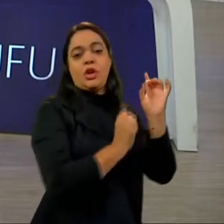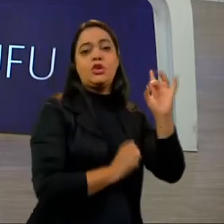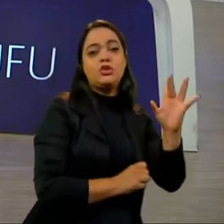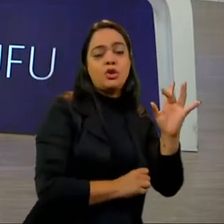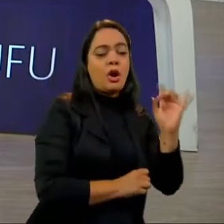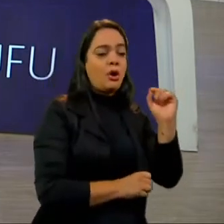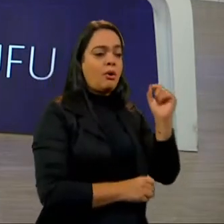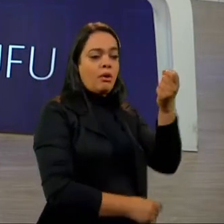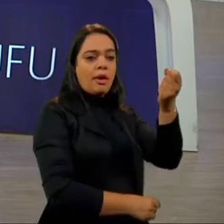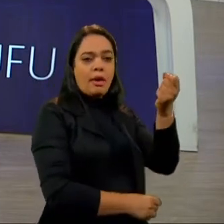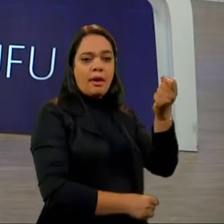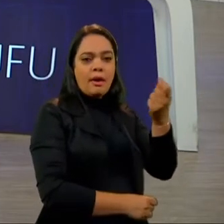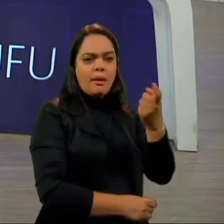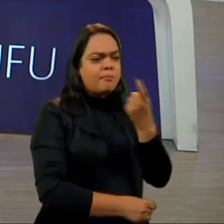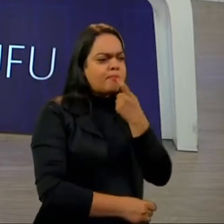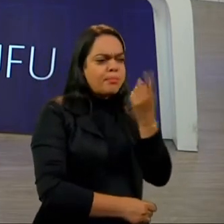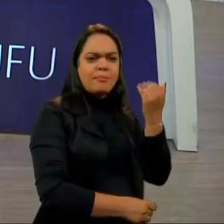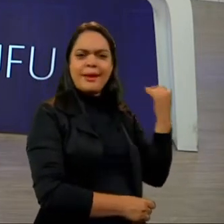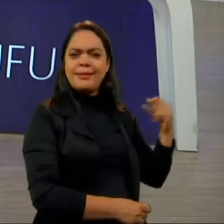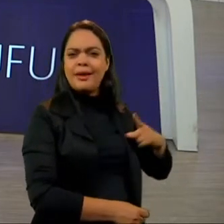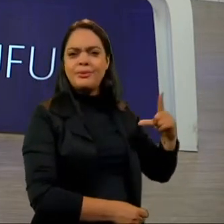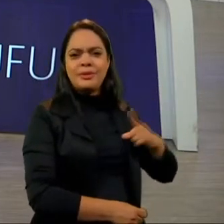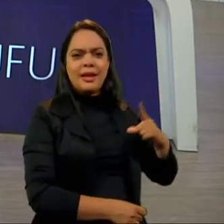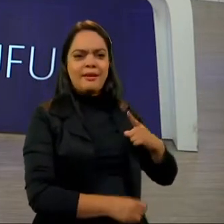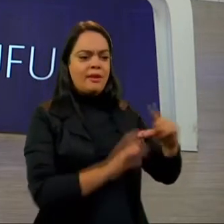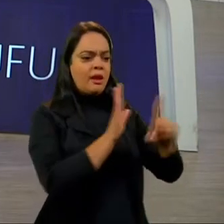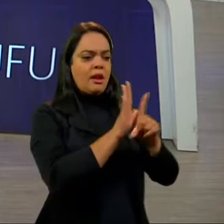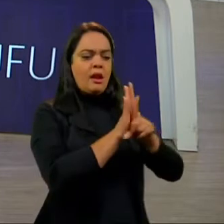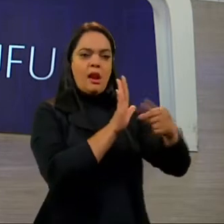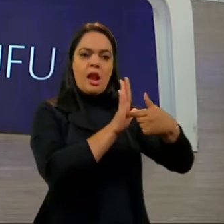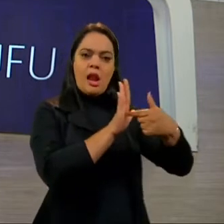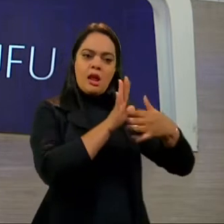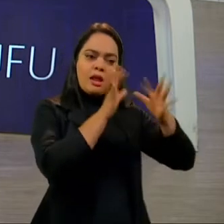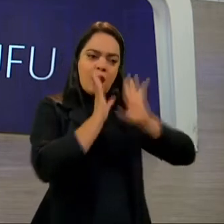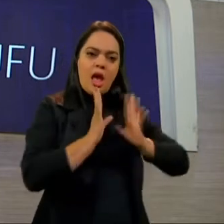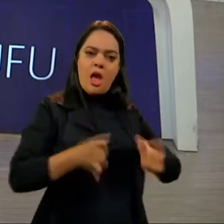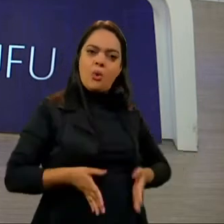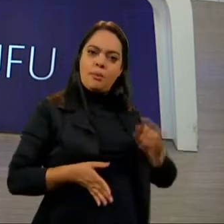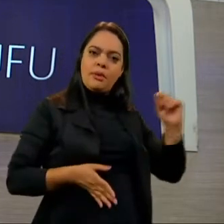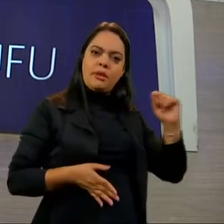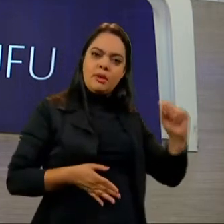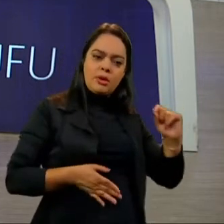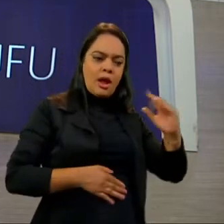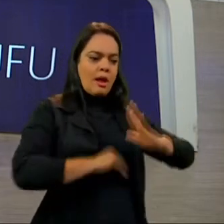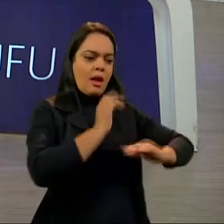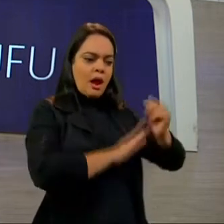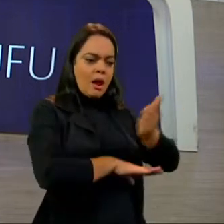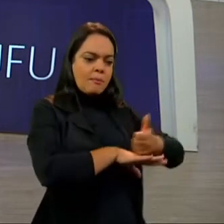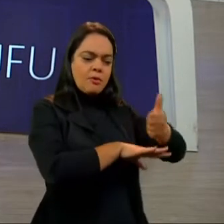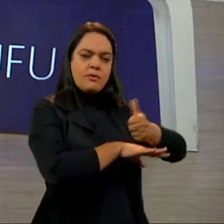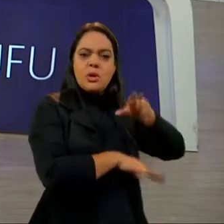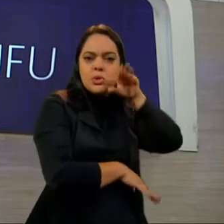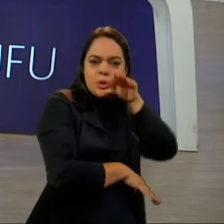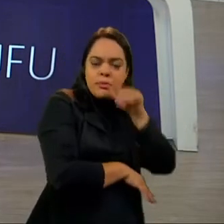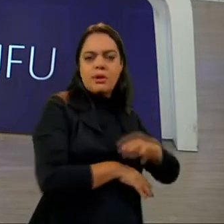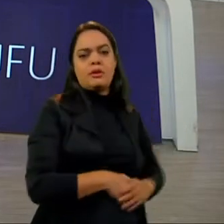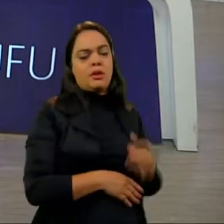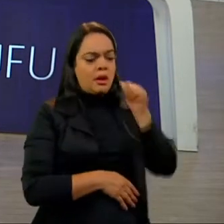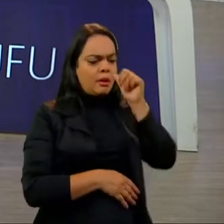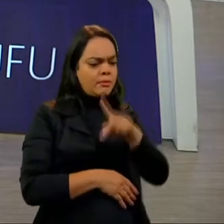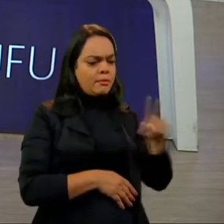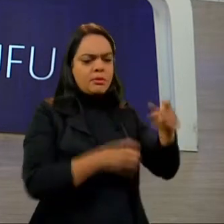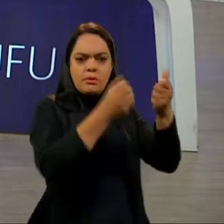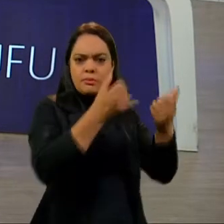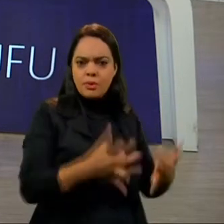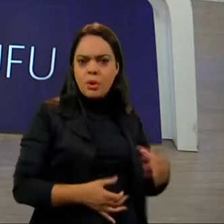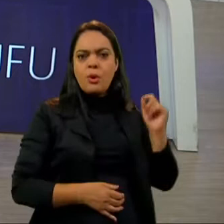séria para os trabalhadores domésticos, que é algo ainda muito recente, e que, infelizmente, como a própria professora colocou, a reforma trabalhista vem, de certa forma, a